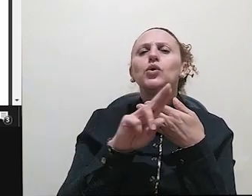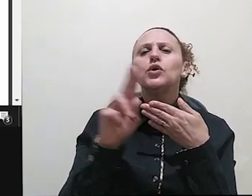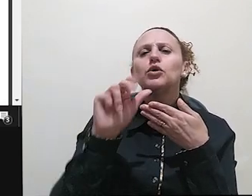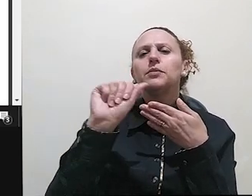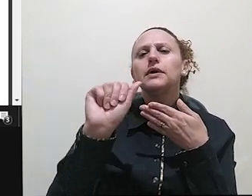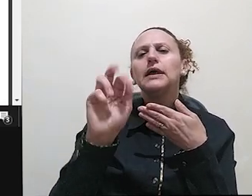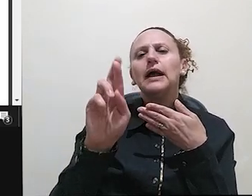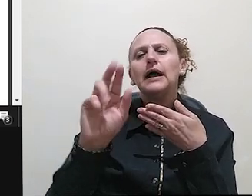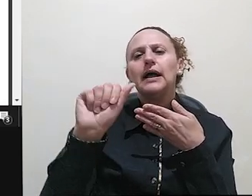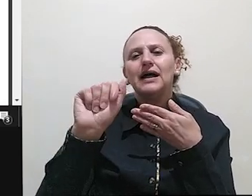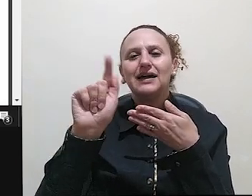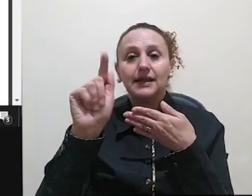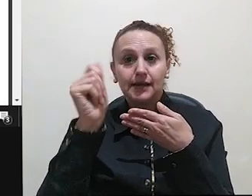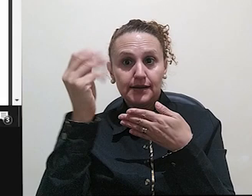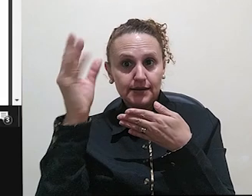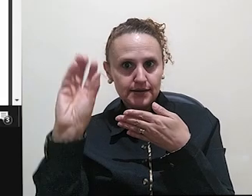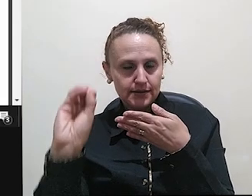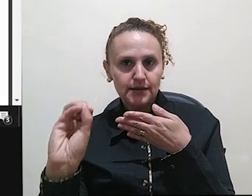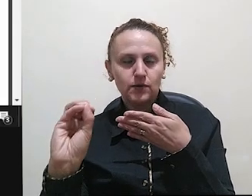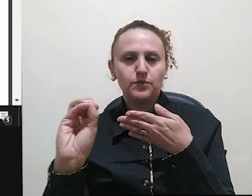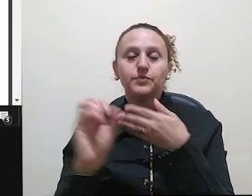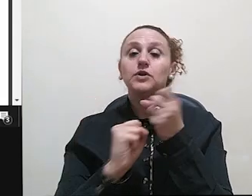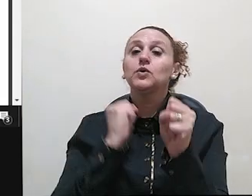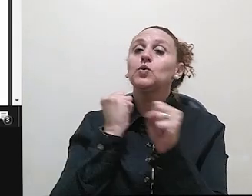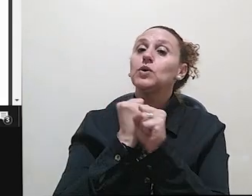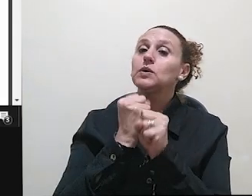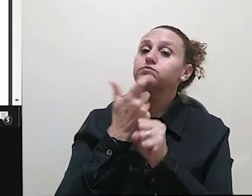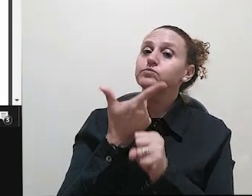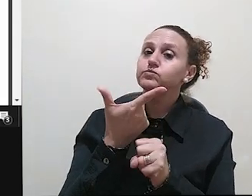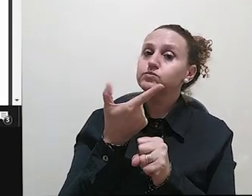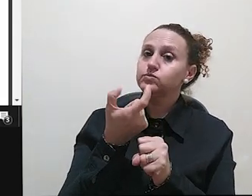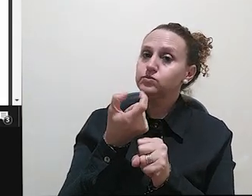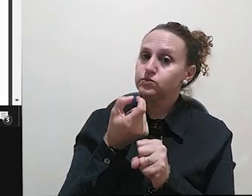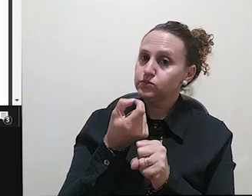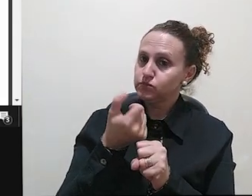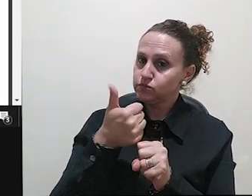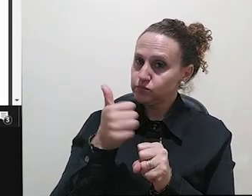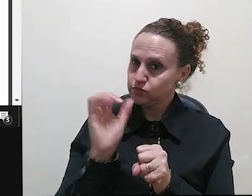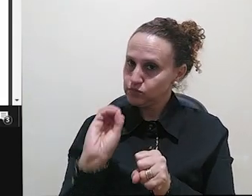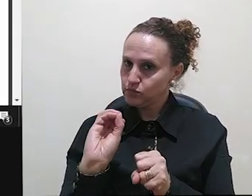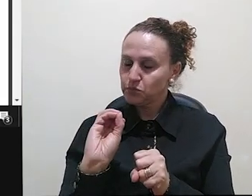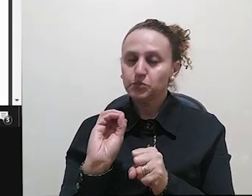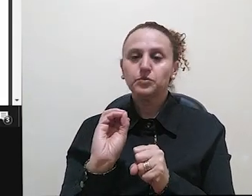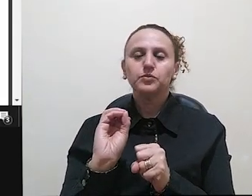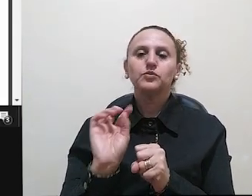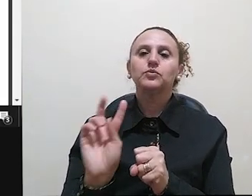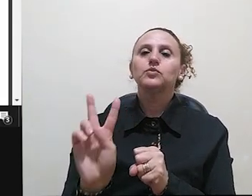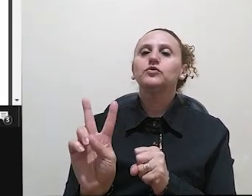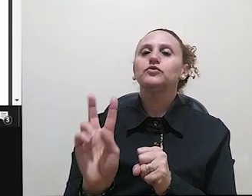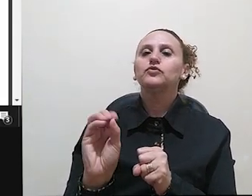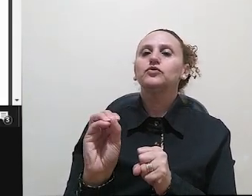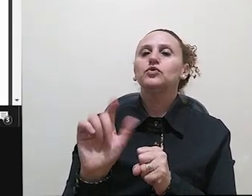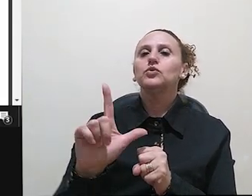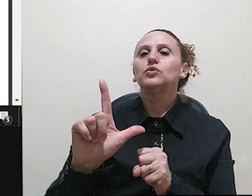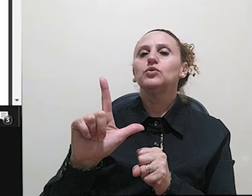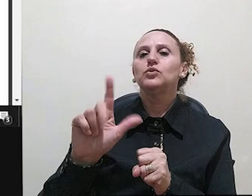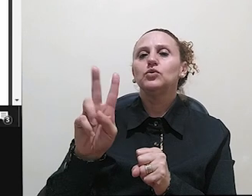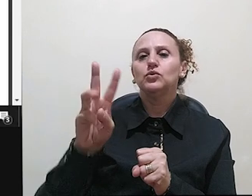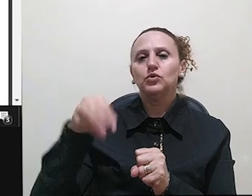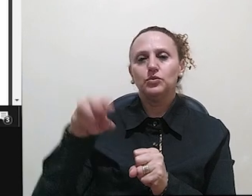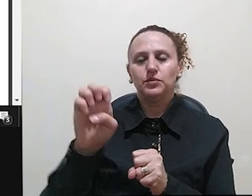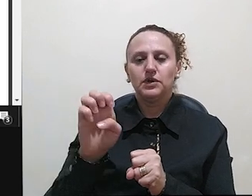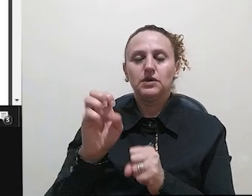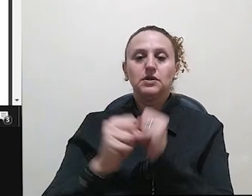revista de letras da nossa área, em 2010, no volume 8, e eles fizeram uma